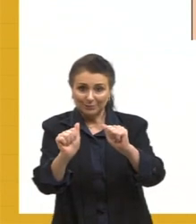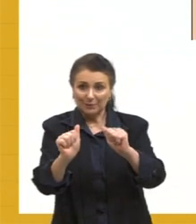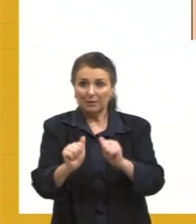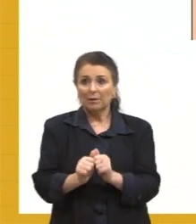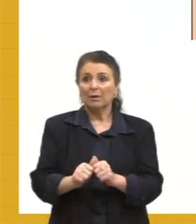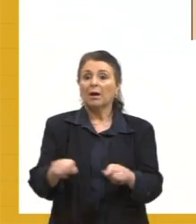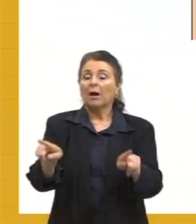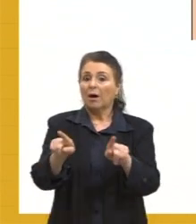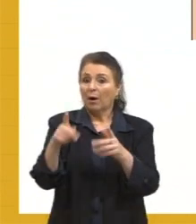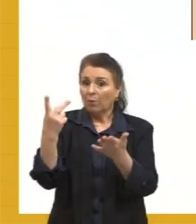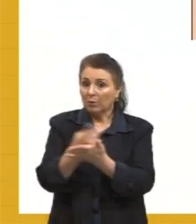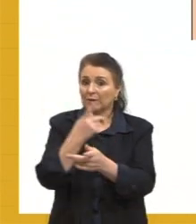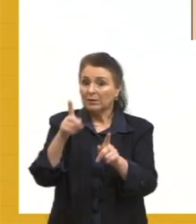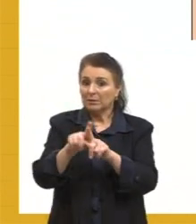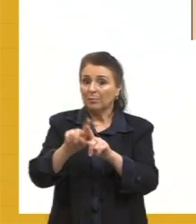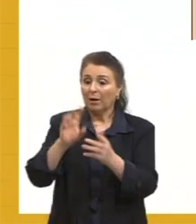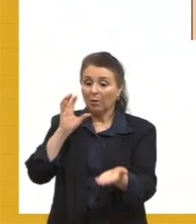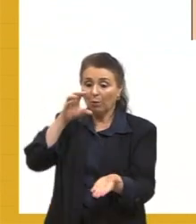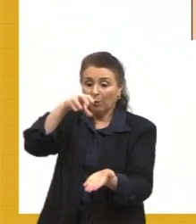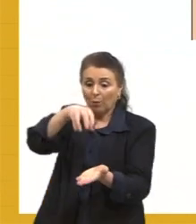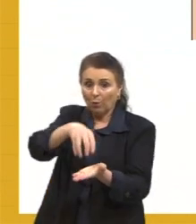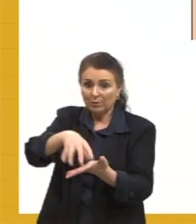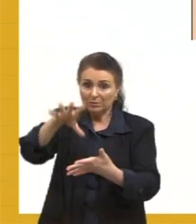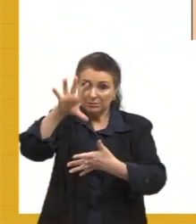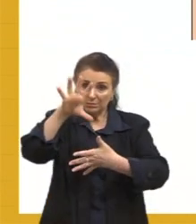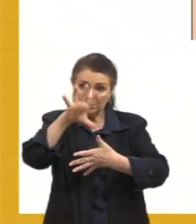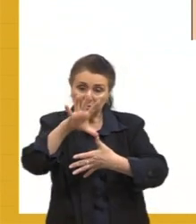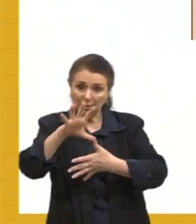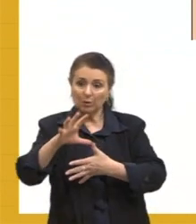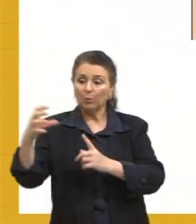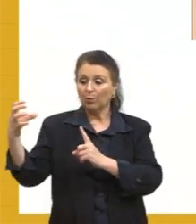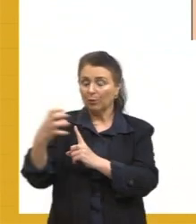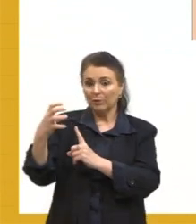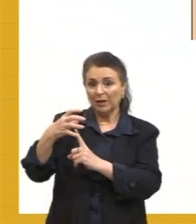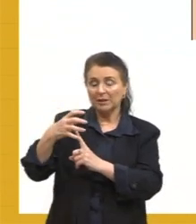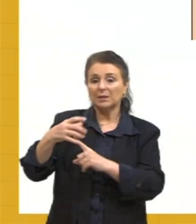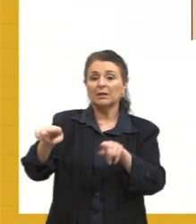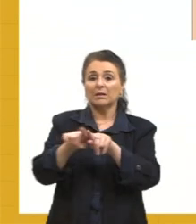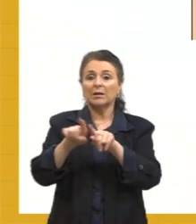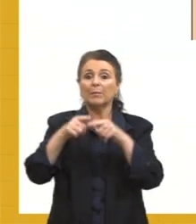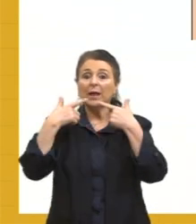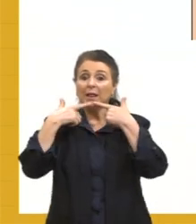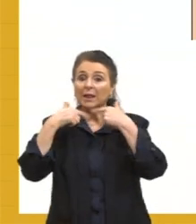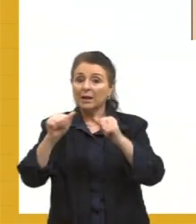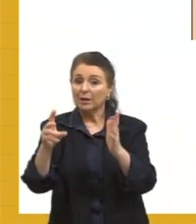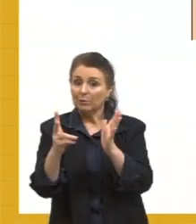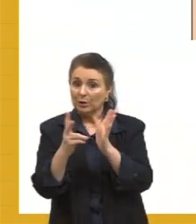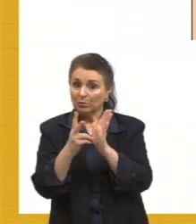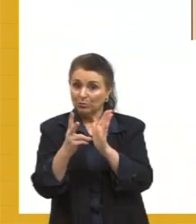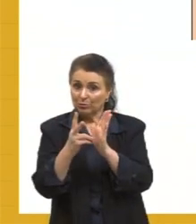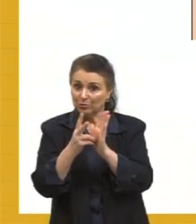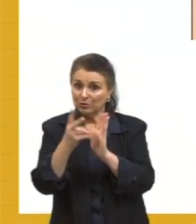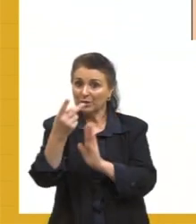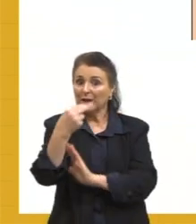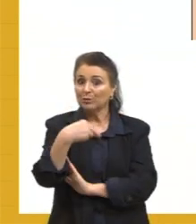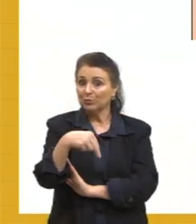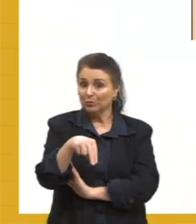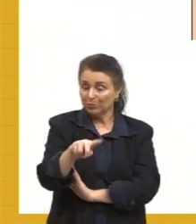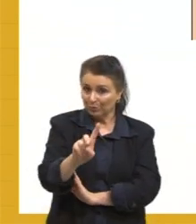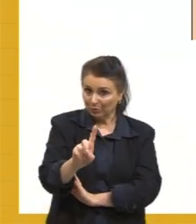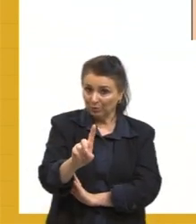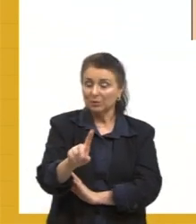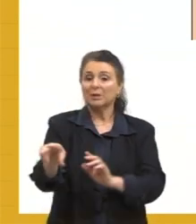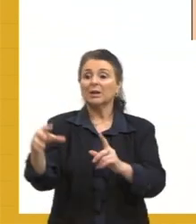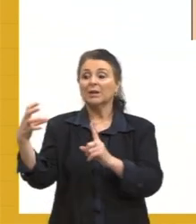Ocorre, então, a colonização da América, influência de línguas indígenas nos dois idiomas, influência das línguas